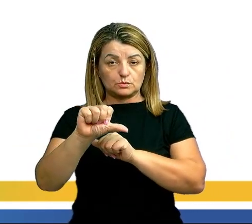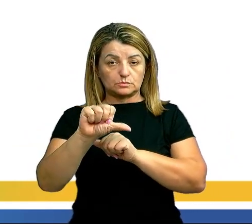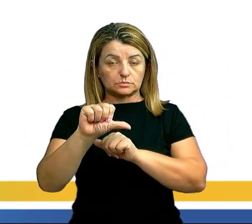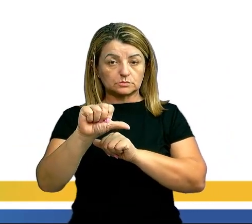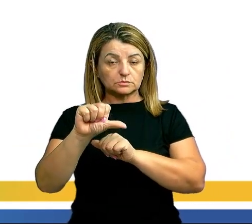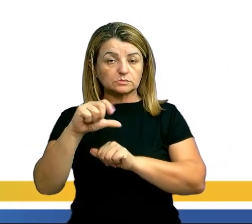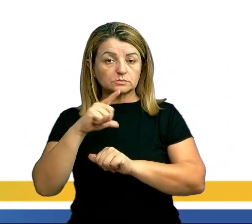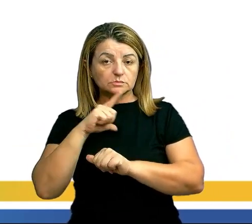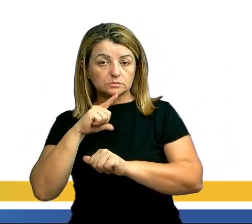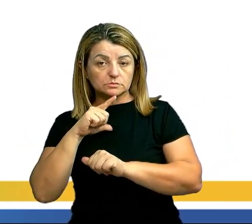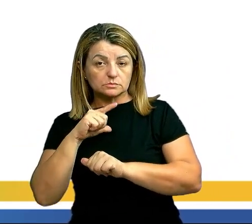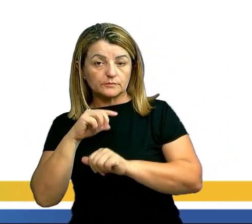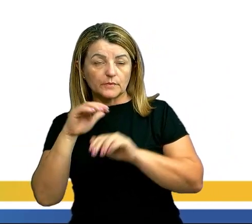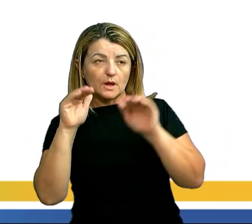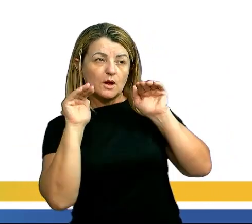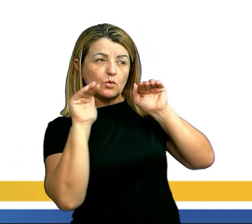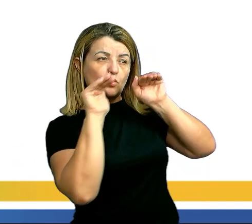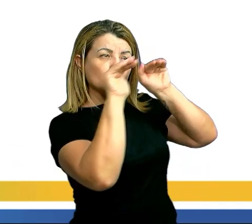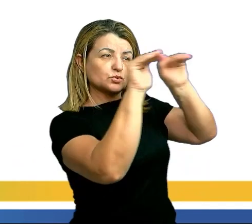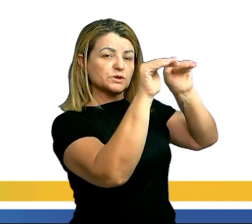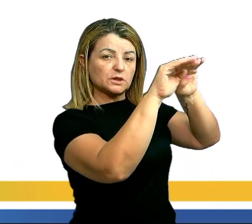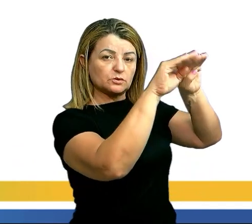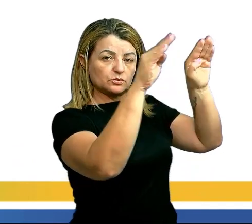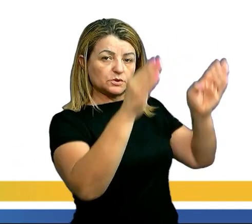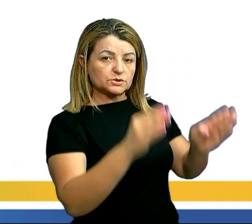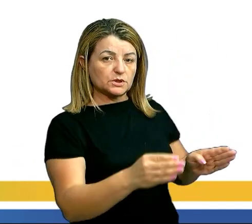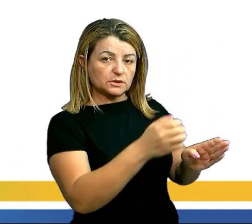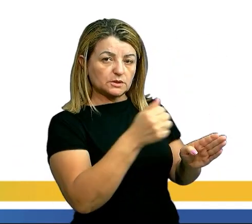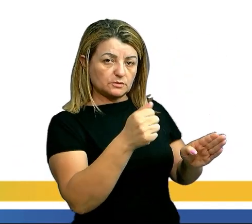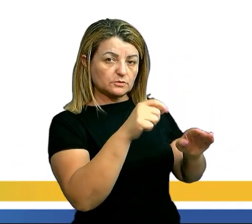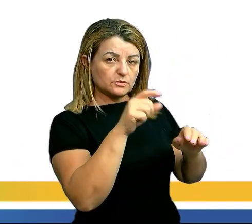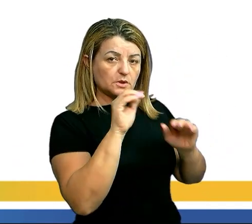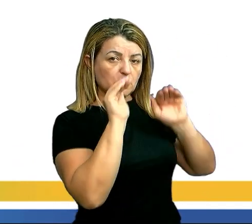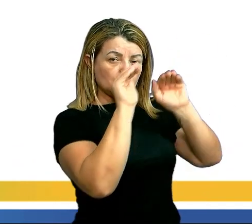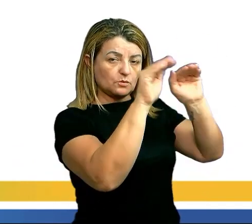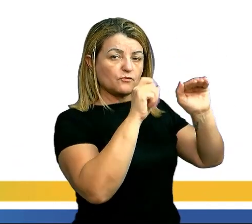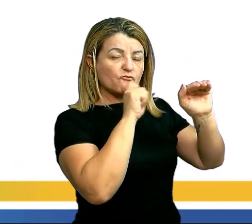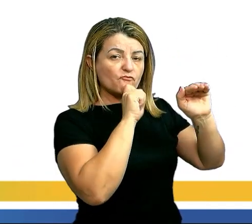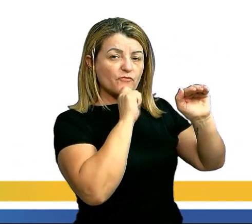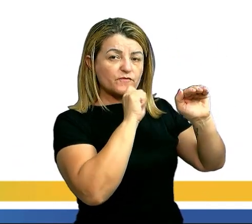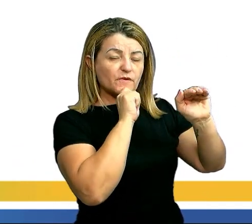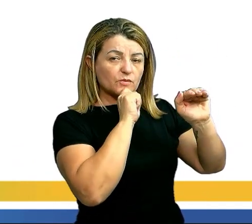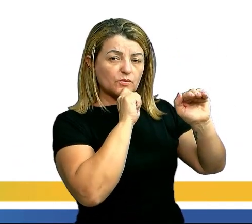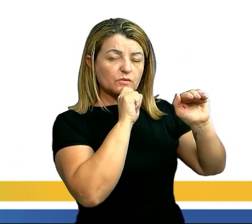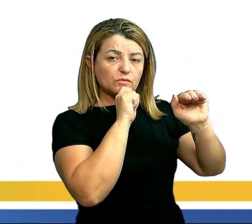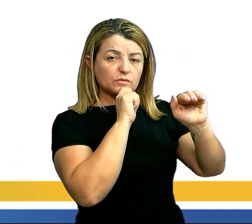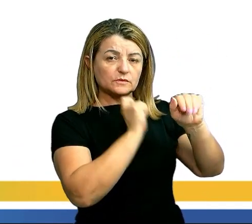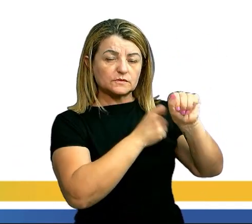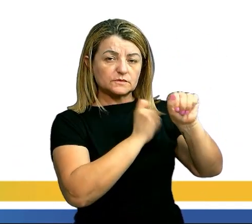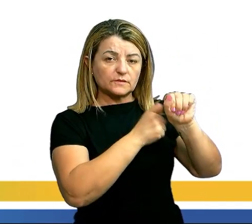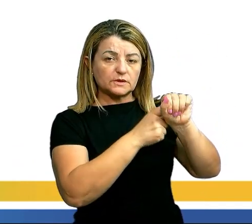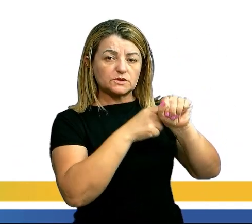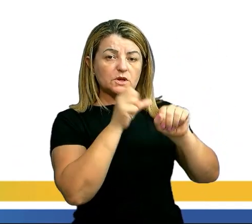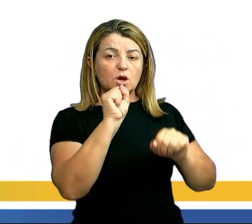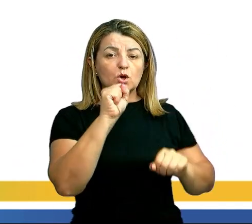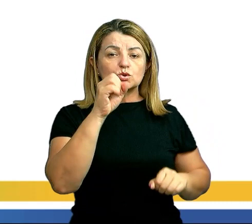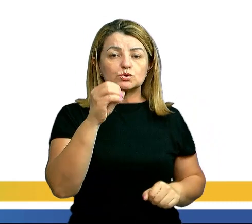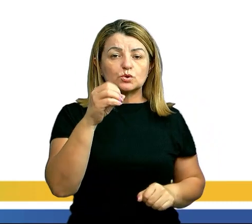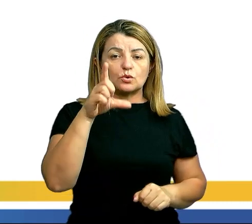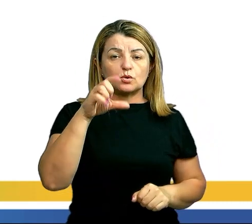líquido no congelador, com o passar do tempo, ele vai se solidificar. Então, ele vai passar por um processo de solidificação.